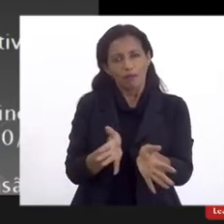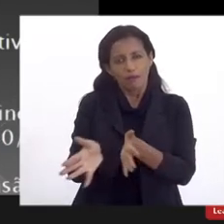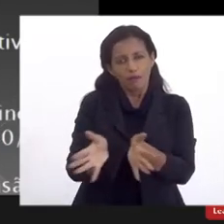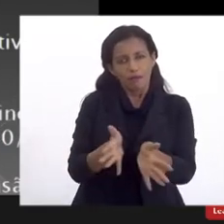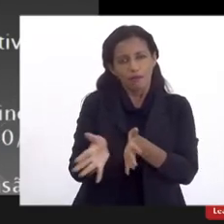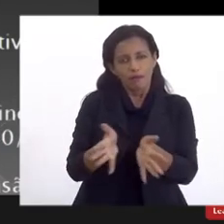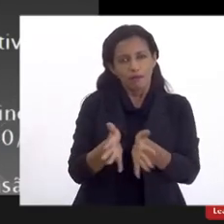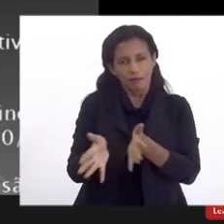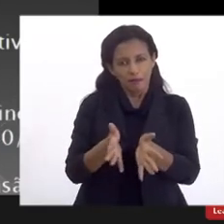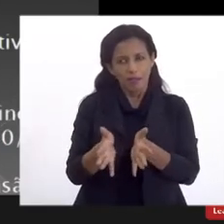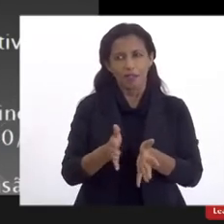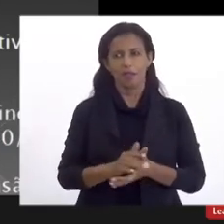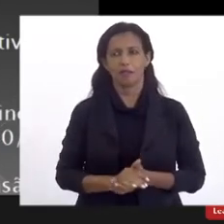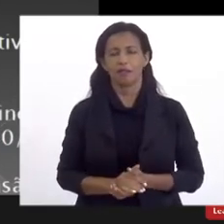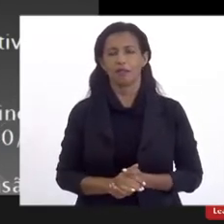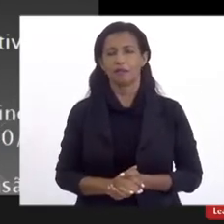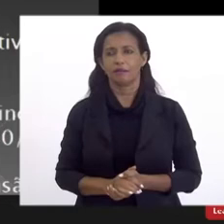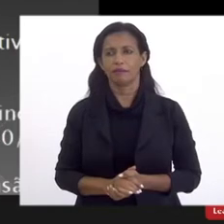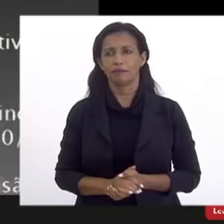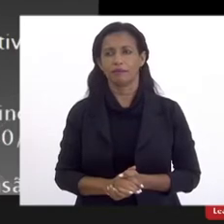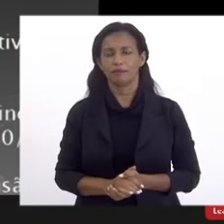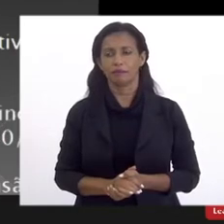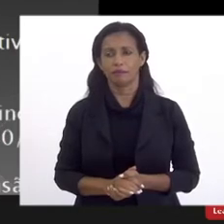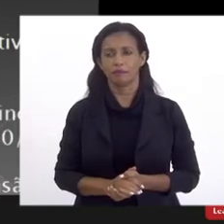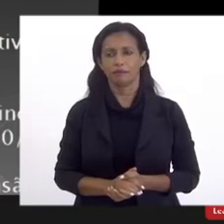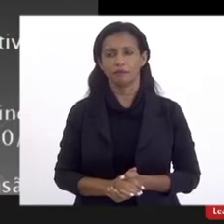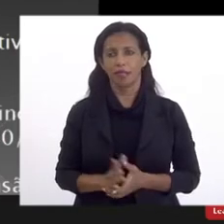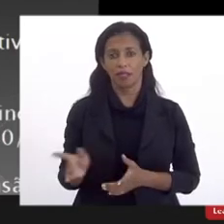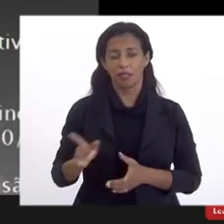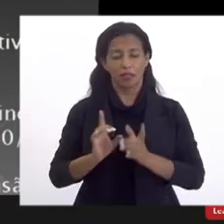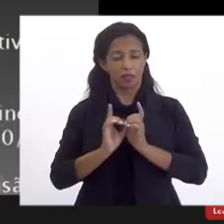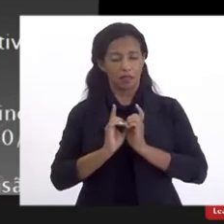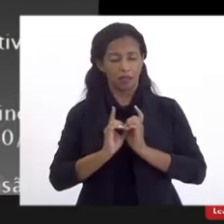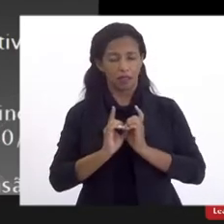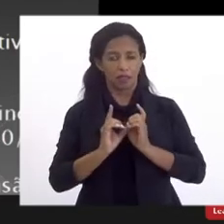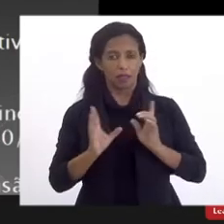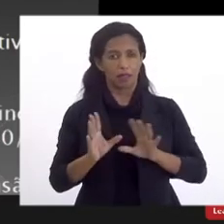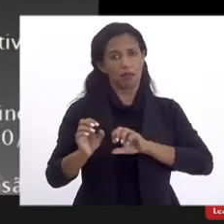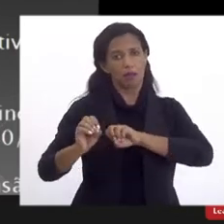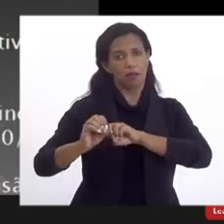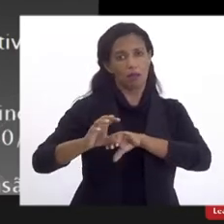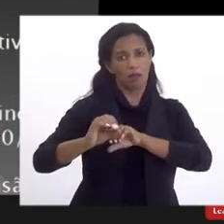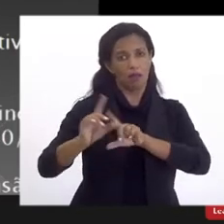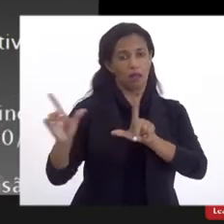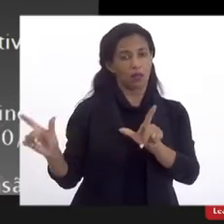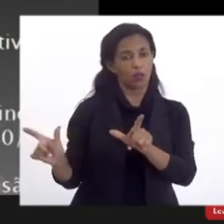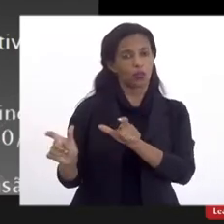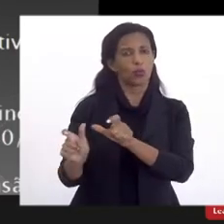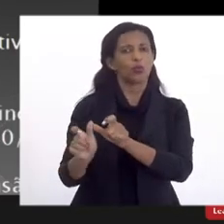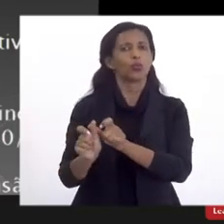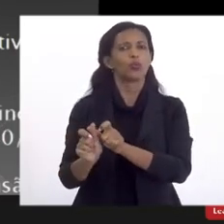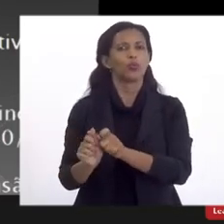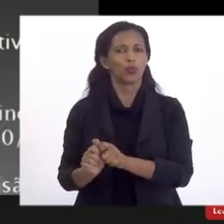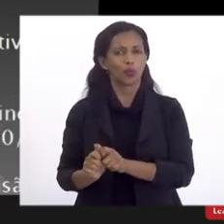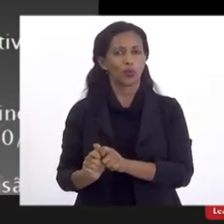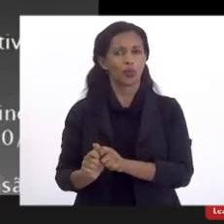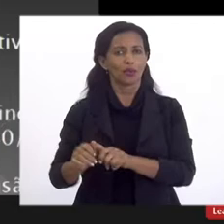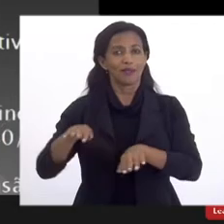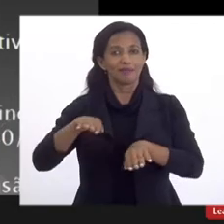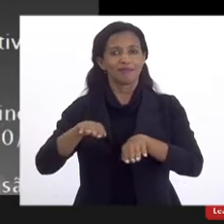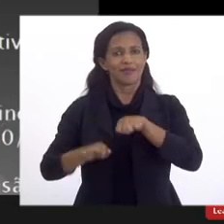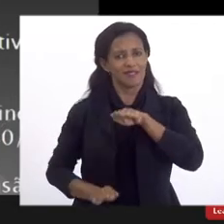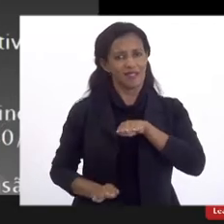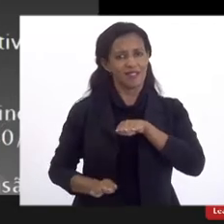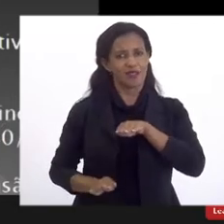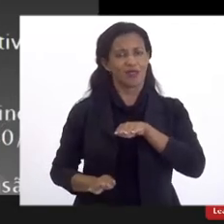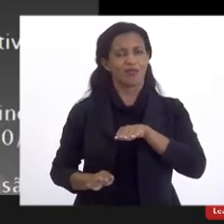né, através dessa democratização, né, do ensino, a redução da desigualdade